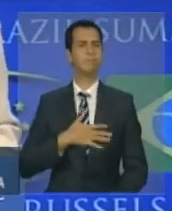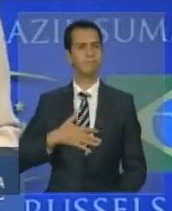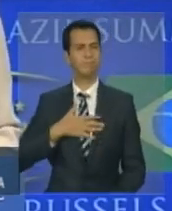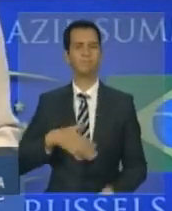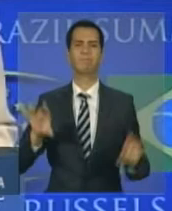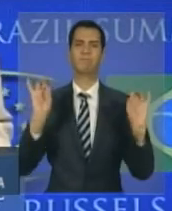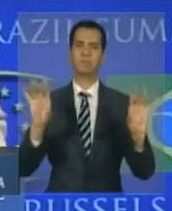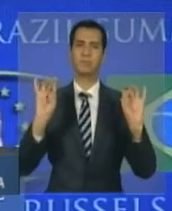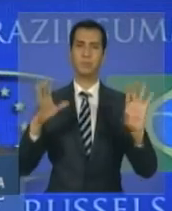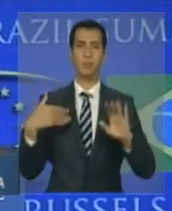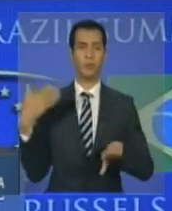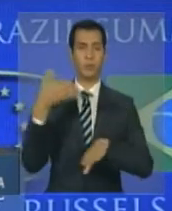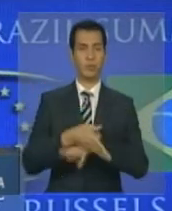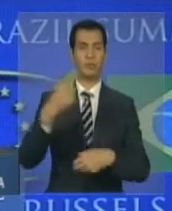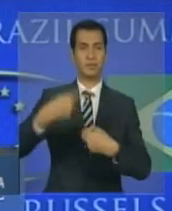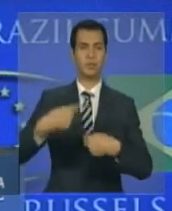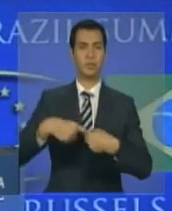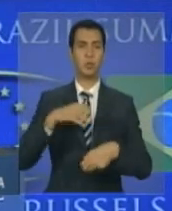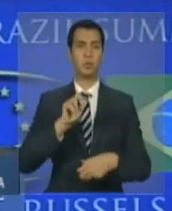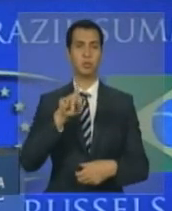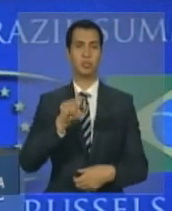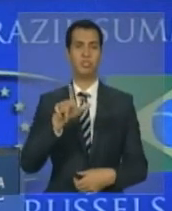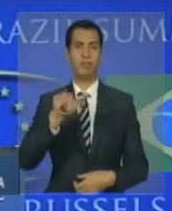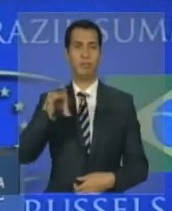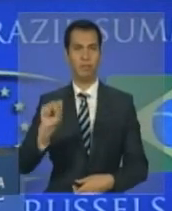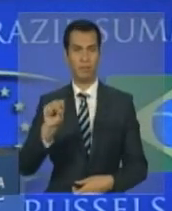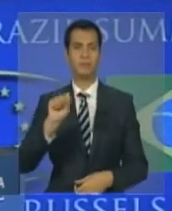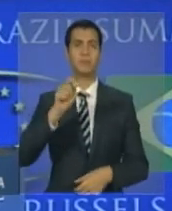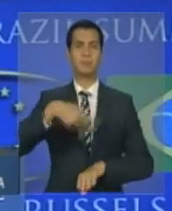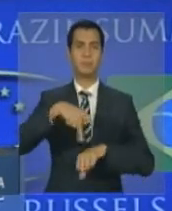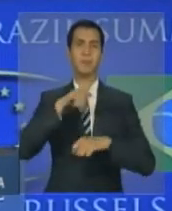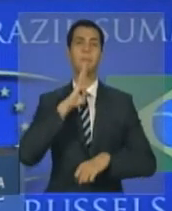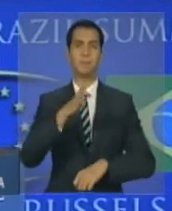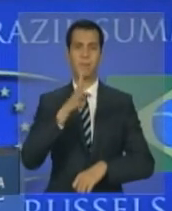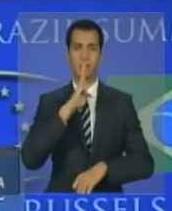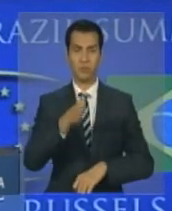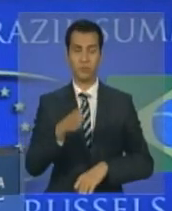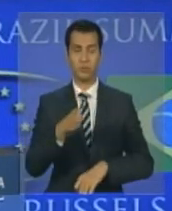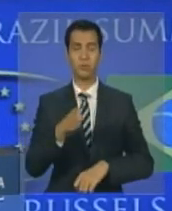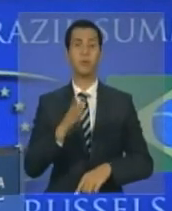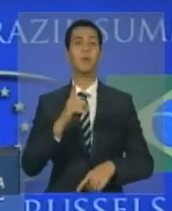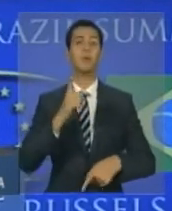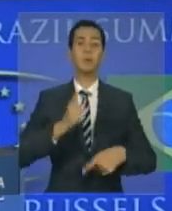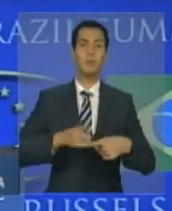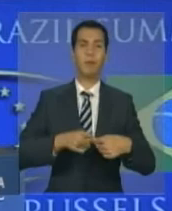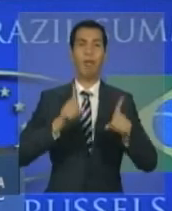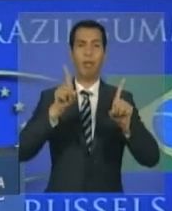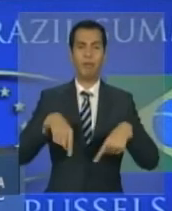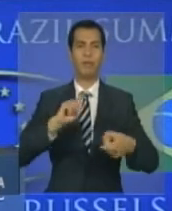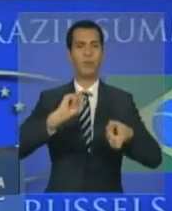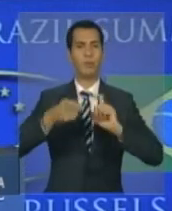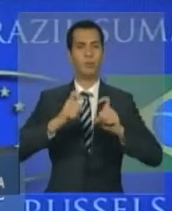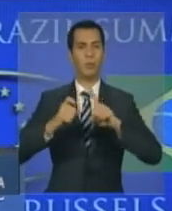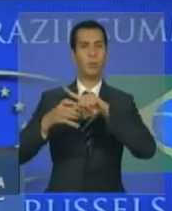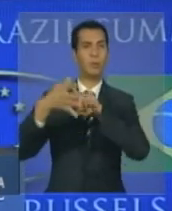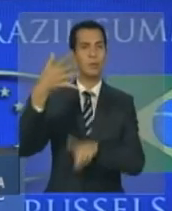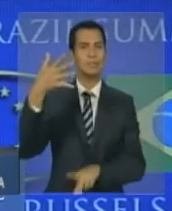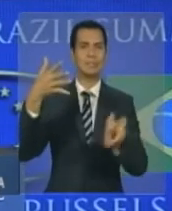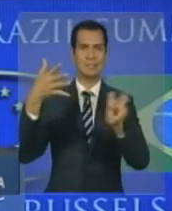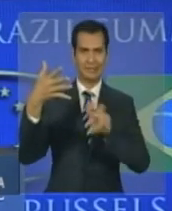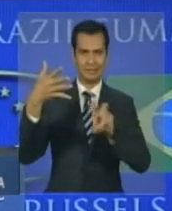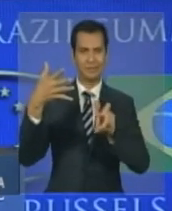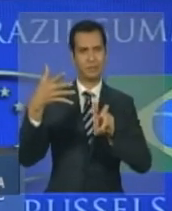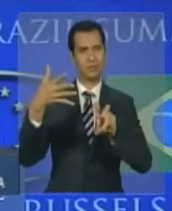que venho a Bruxelas para a quinta reunião de cúpula entre o Brasil e a União Europeia. Quando este